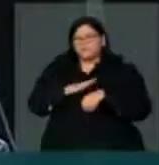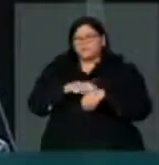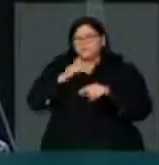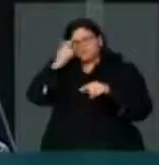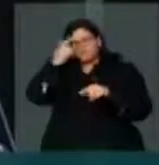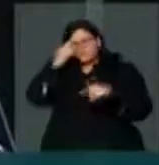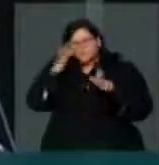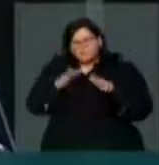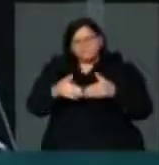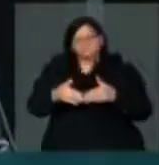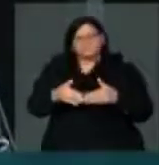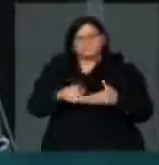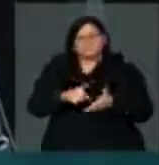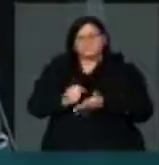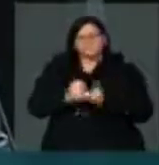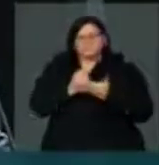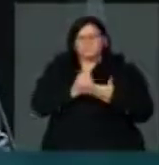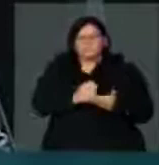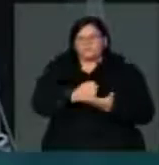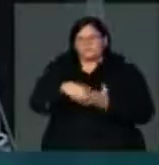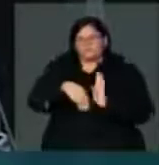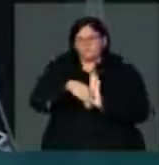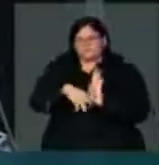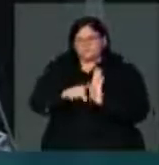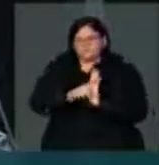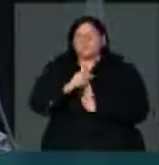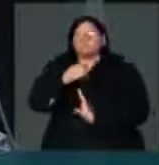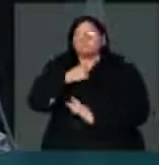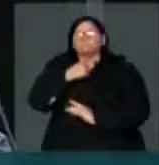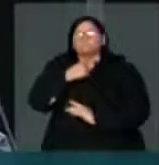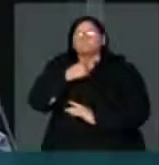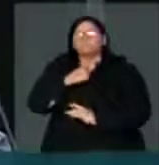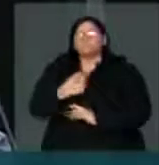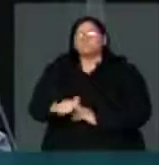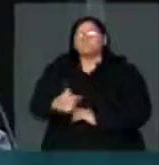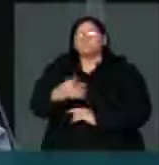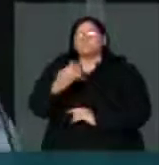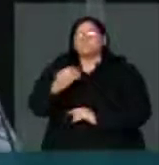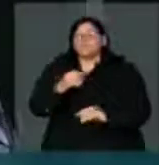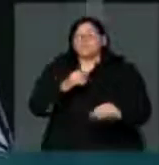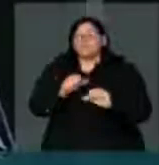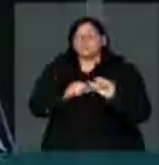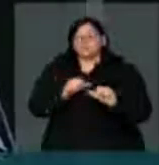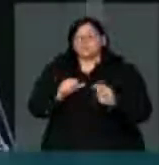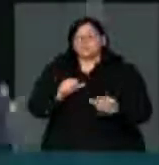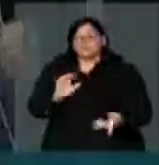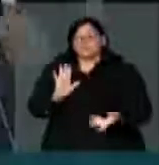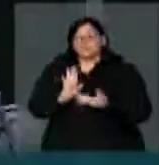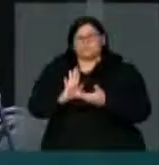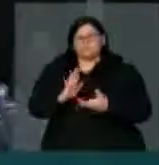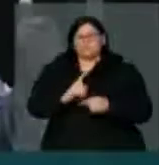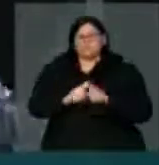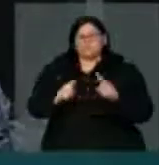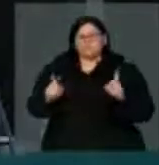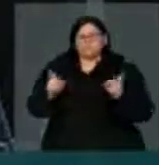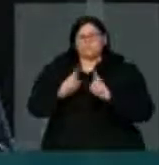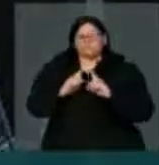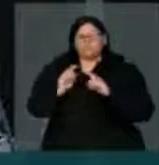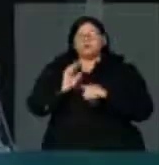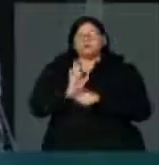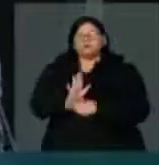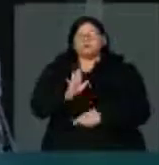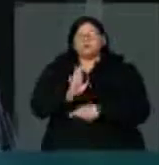essa medida provisória. Espero que ela não seja muito alterada aqui na casa, em desfavor da transparência, a